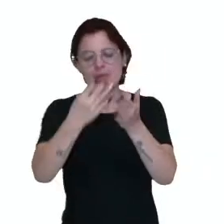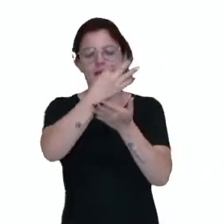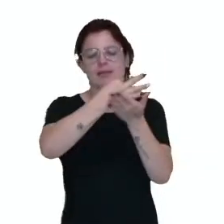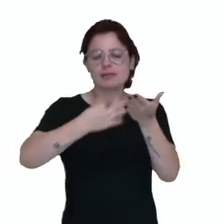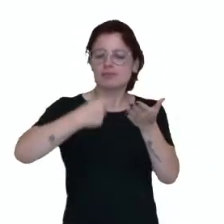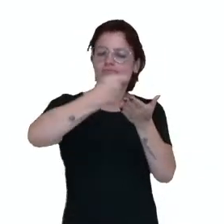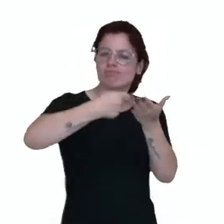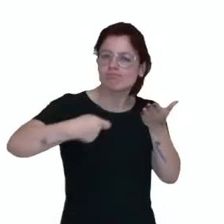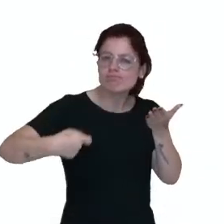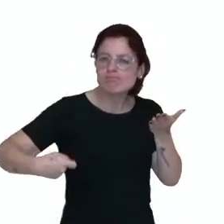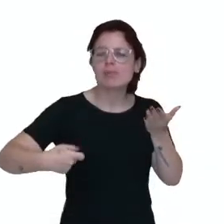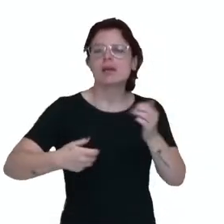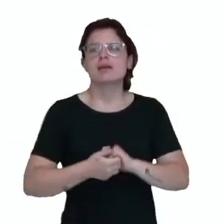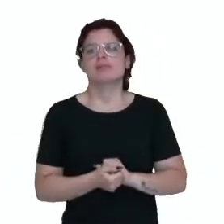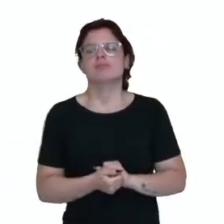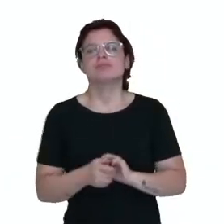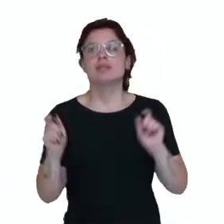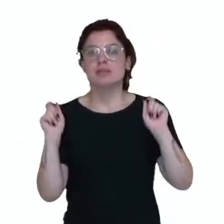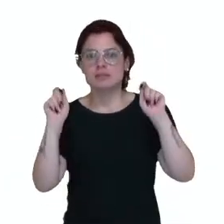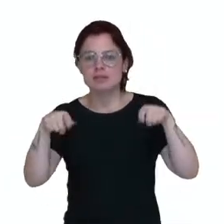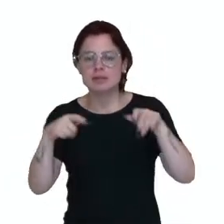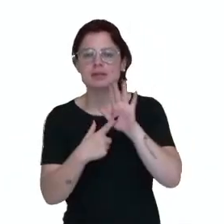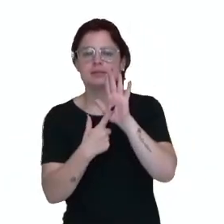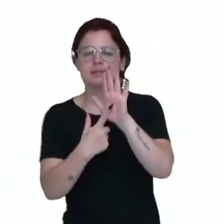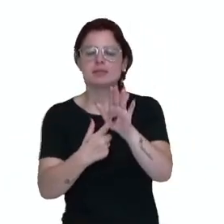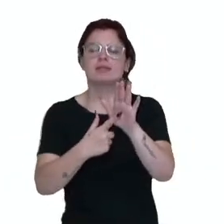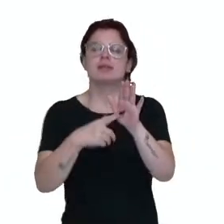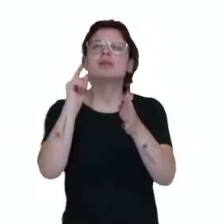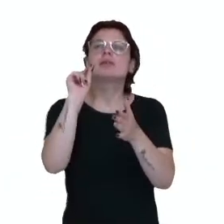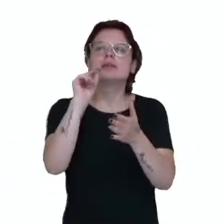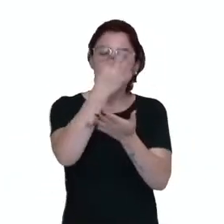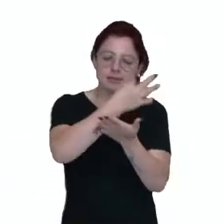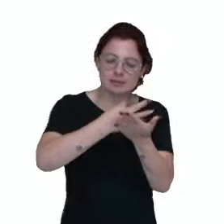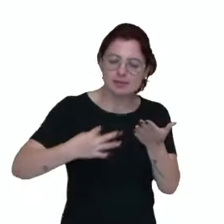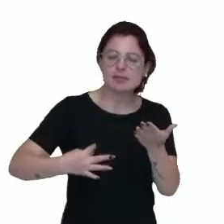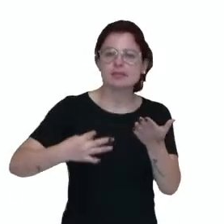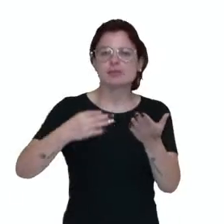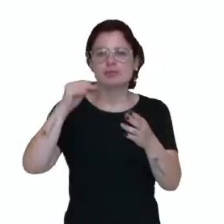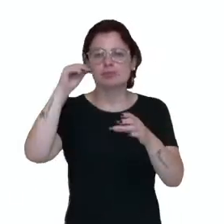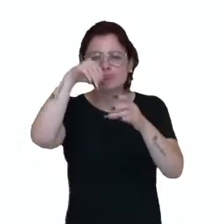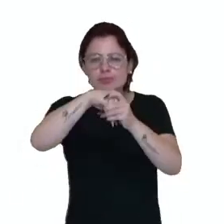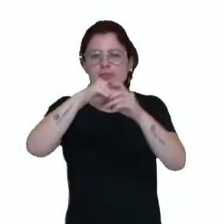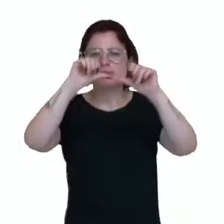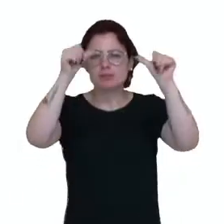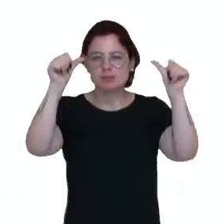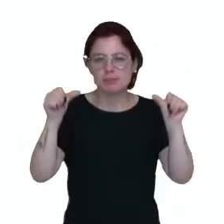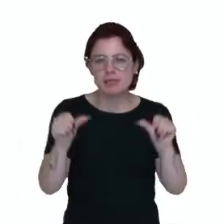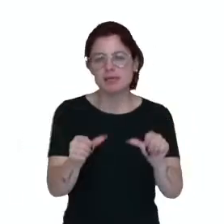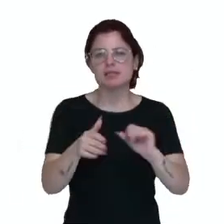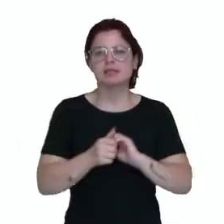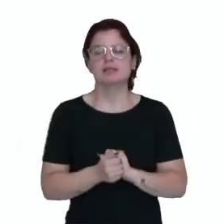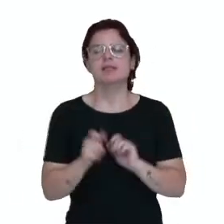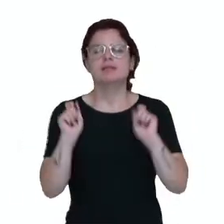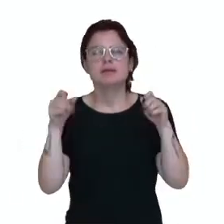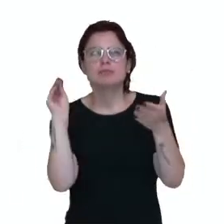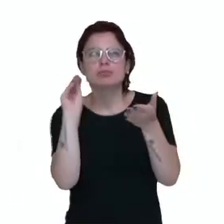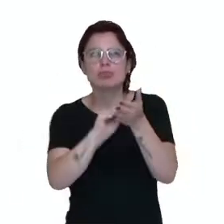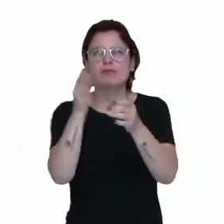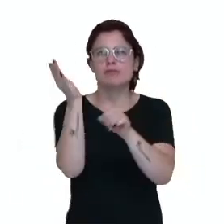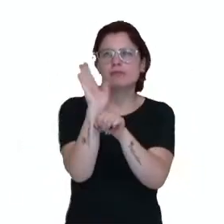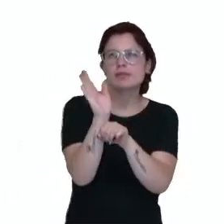pode apresentar textos em forma de imagens, colocando vídeos, né, filmes,